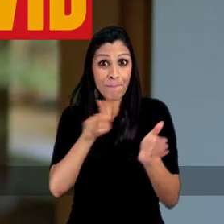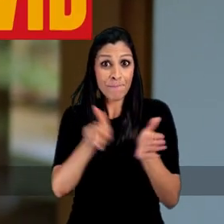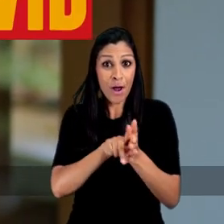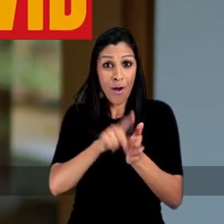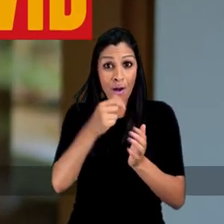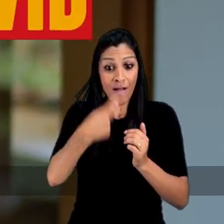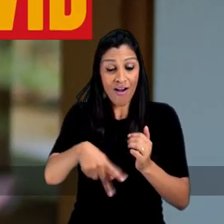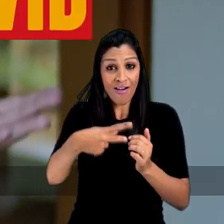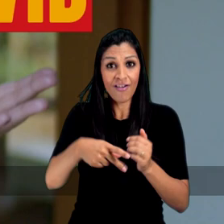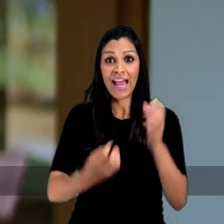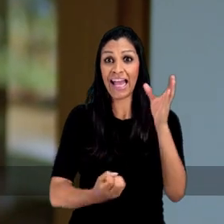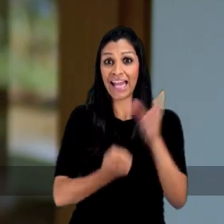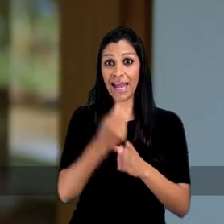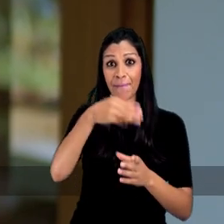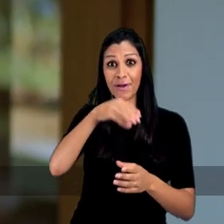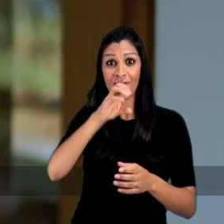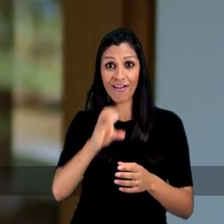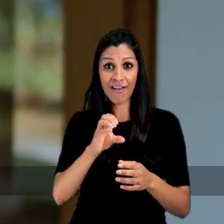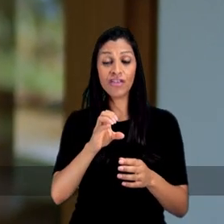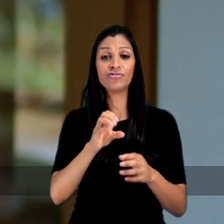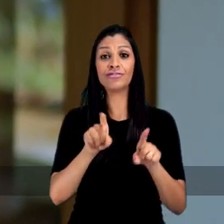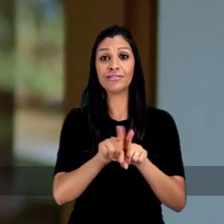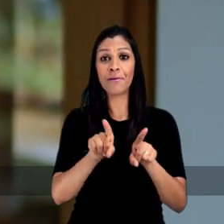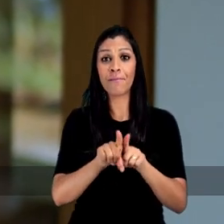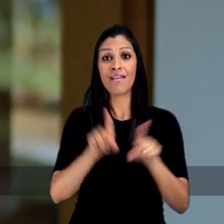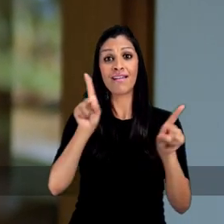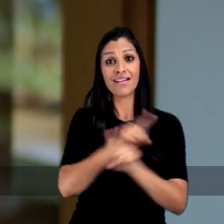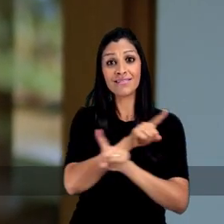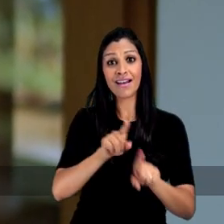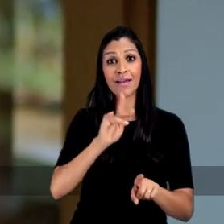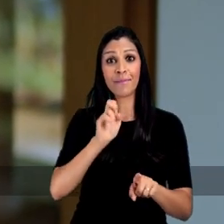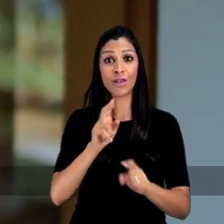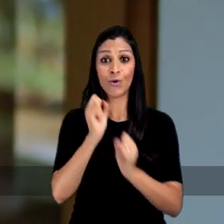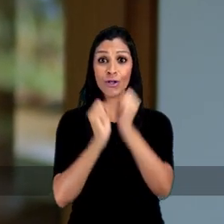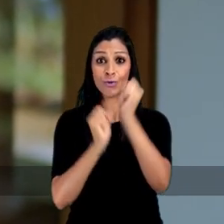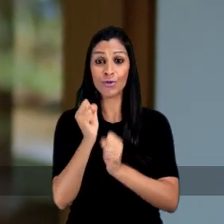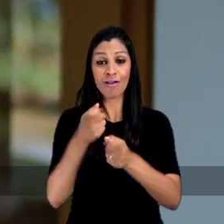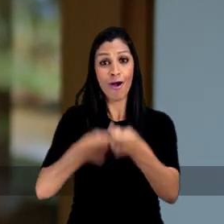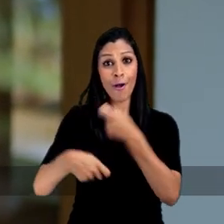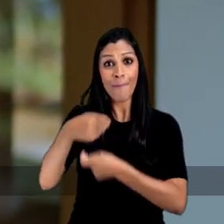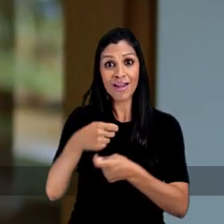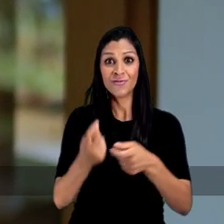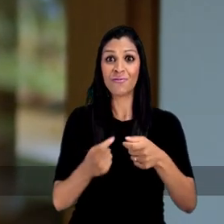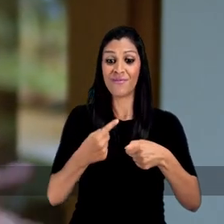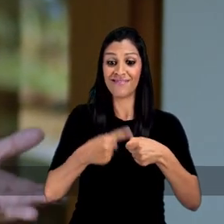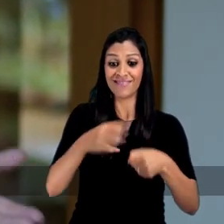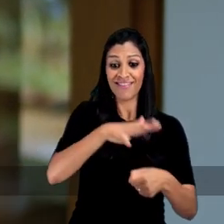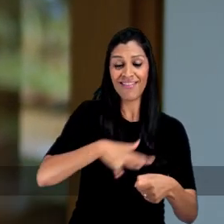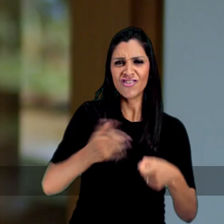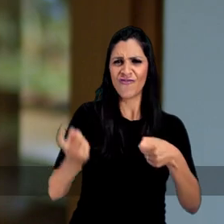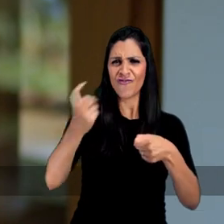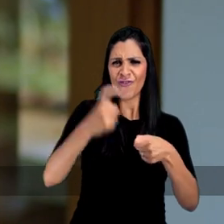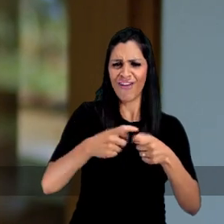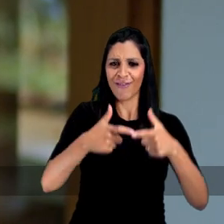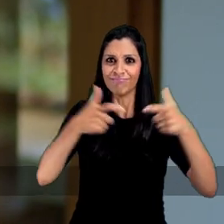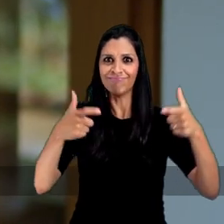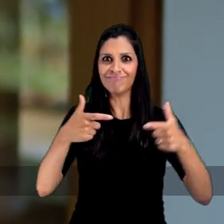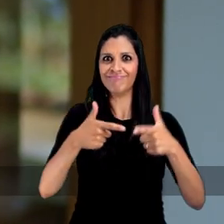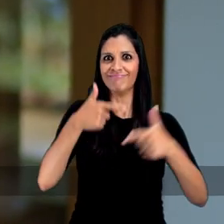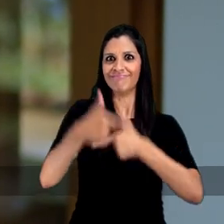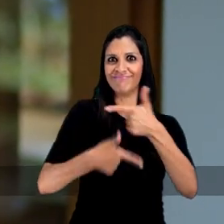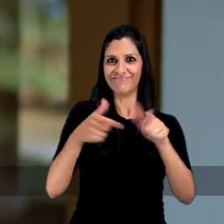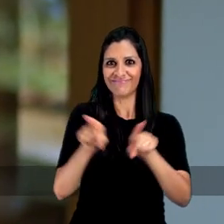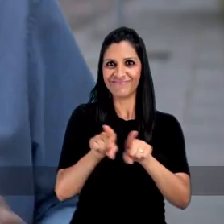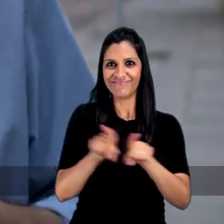recursos próprios. Criar um programa de microcrédito e suspender o aumento do IPTU na indústria e comércio. Para a cidade voltar a crescer